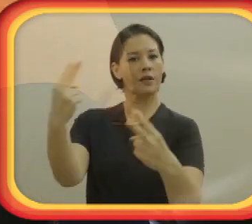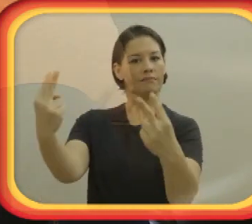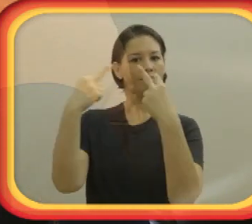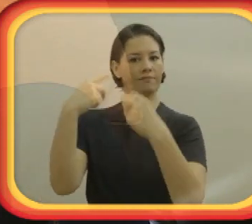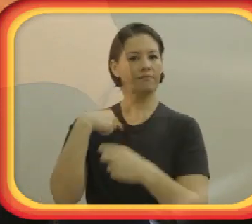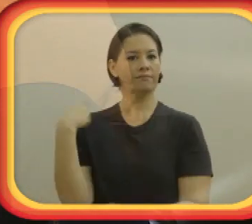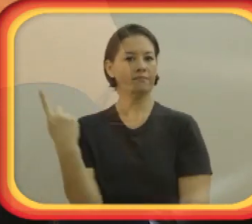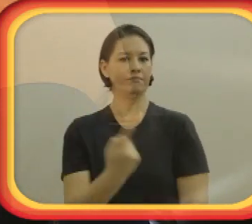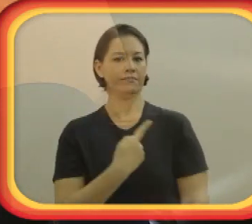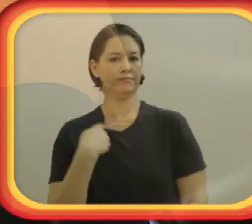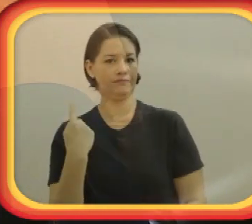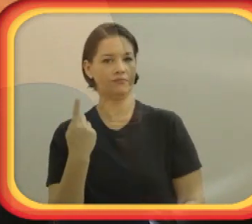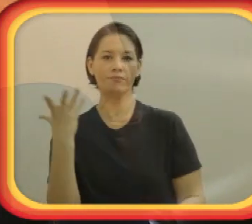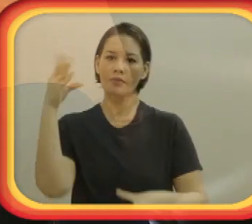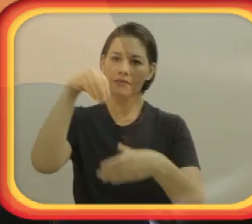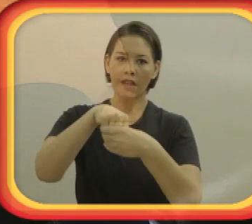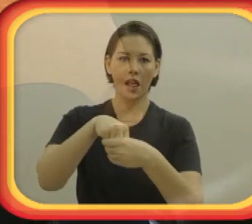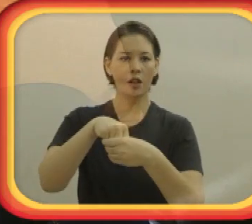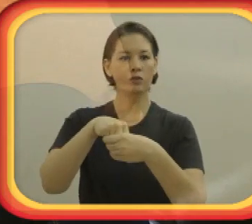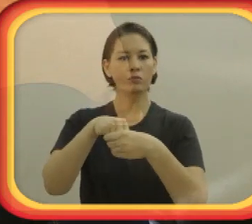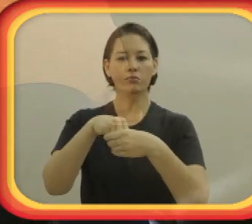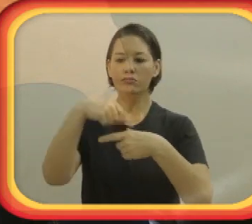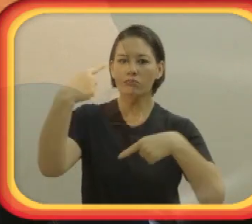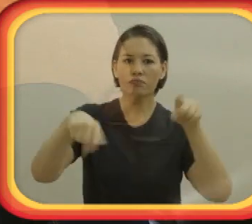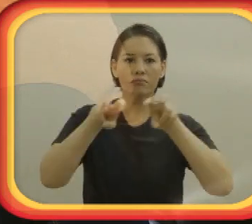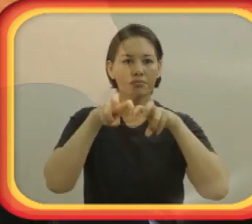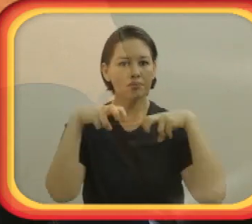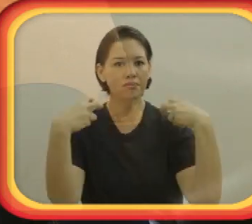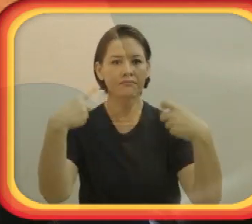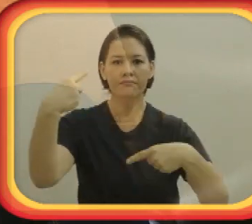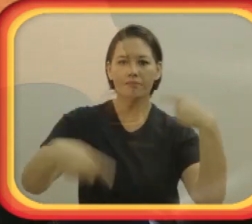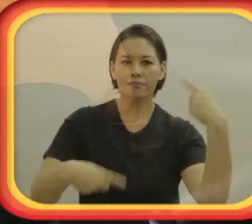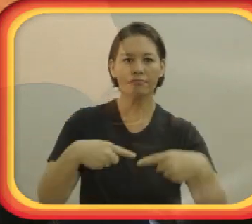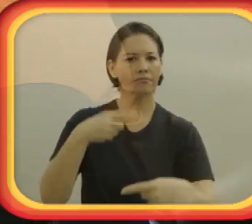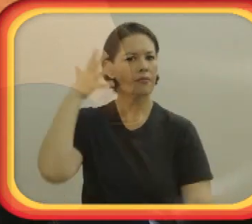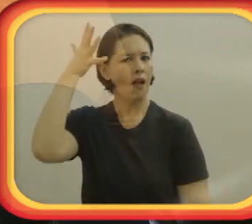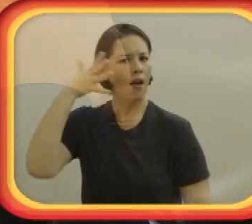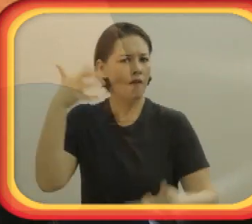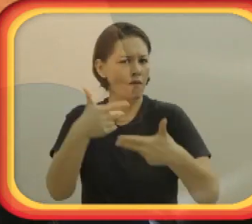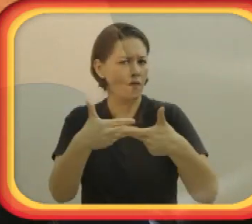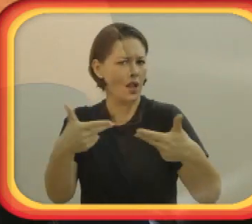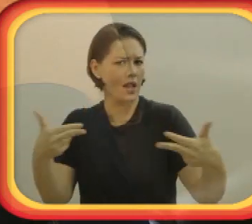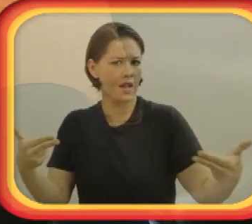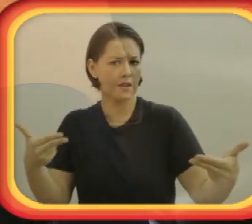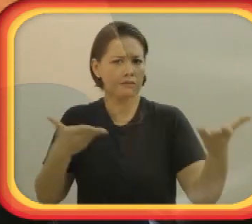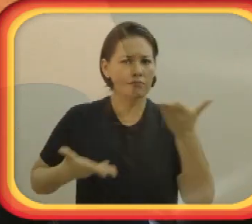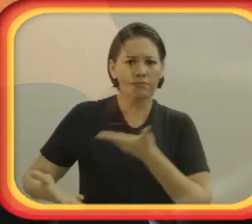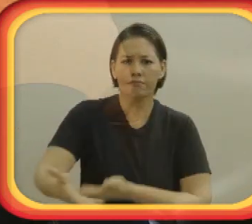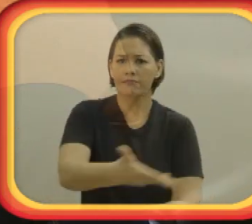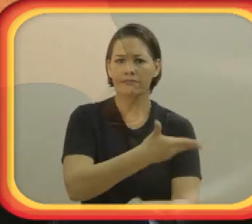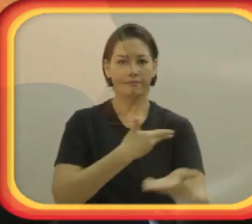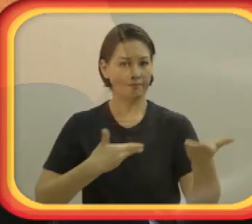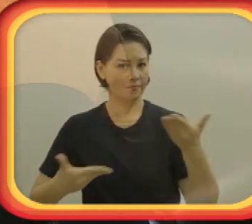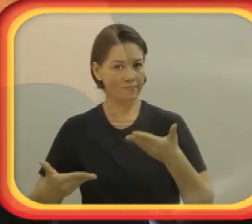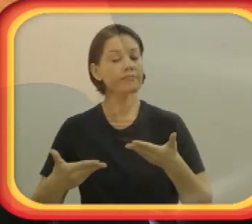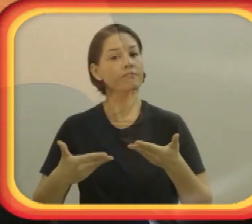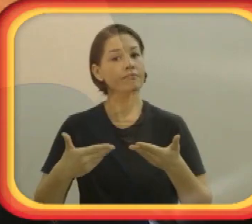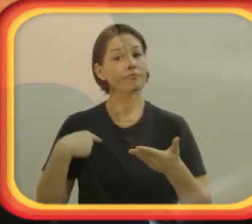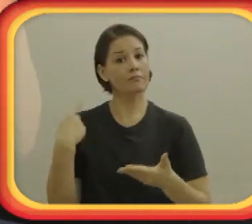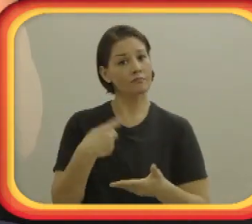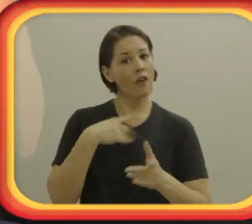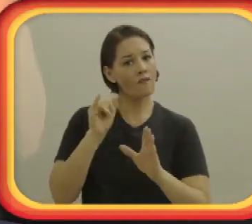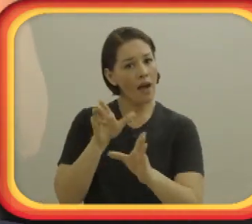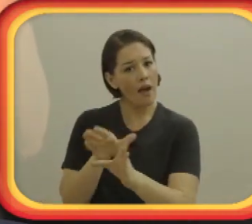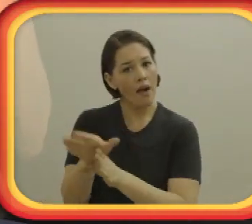Eu acho que, de parte a parte, isso é muito benéfico para as duas. Para a mulher sem deficiência e para a mulher com